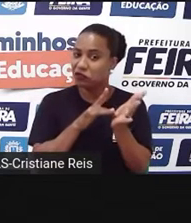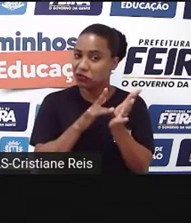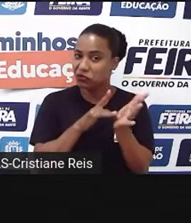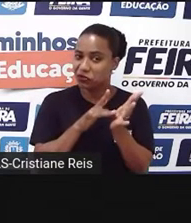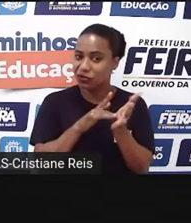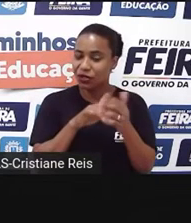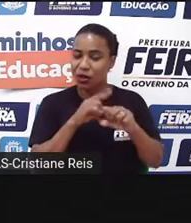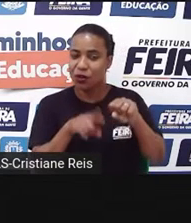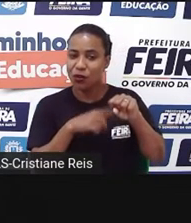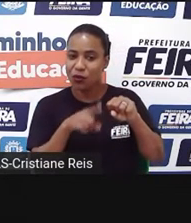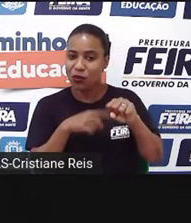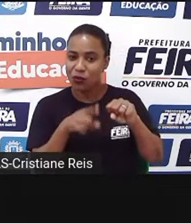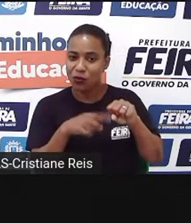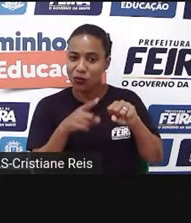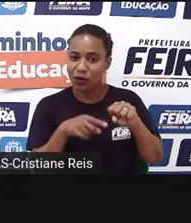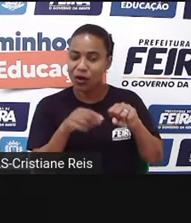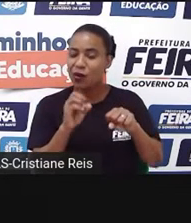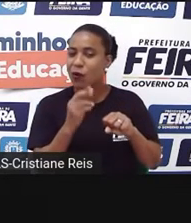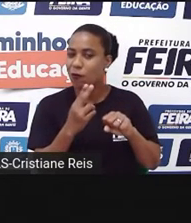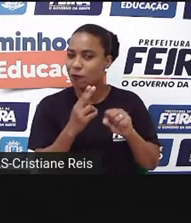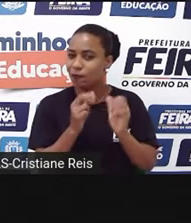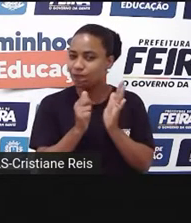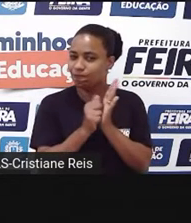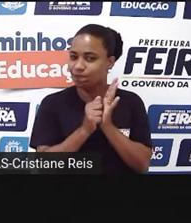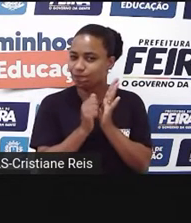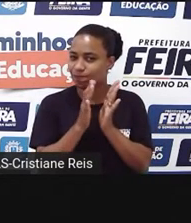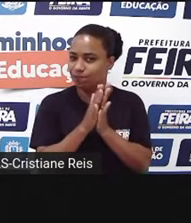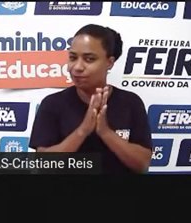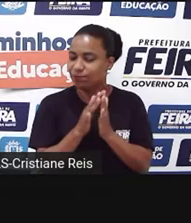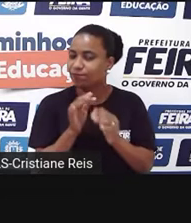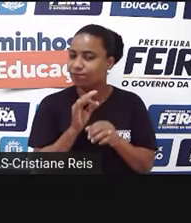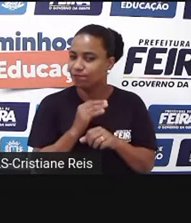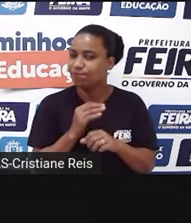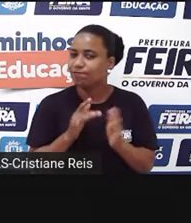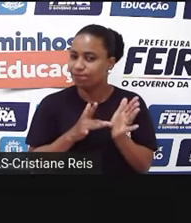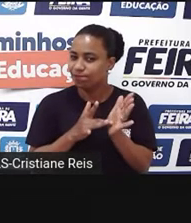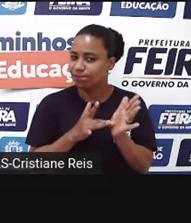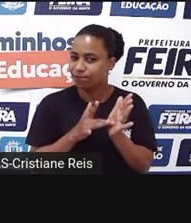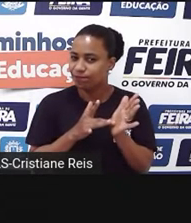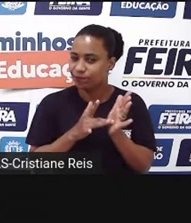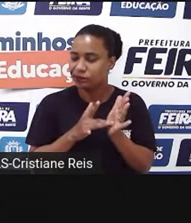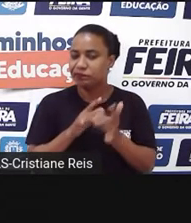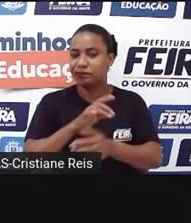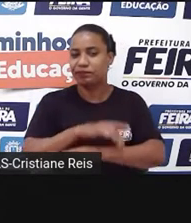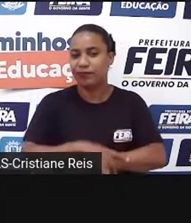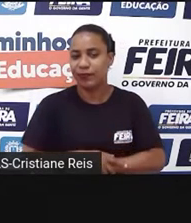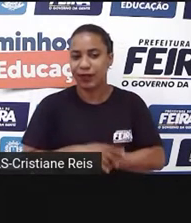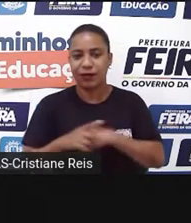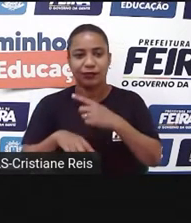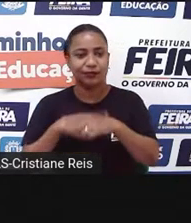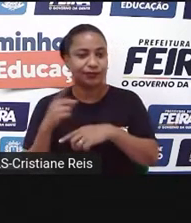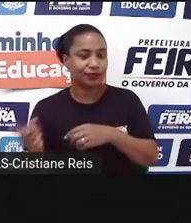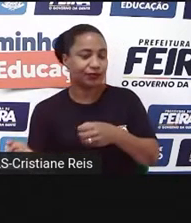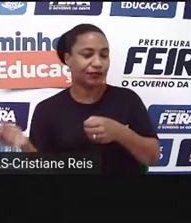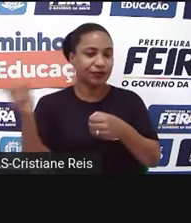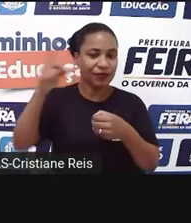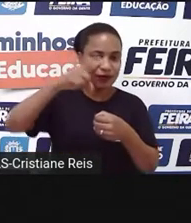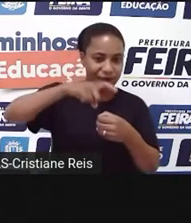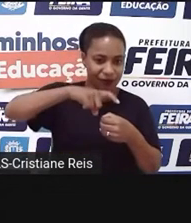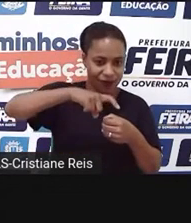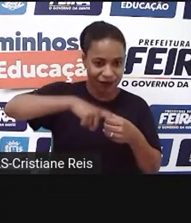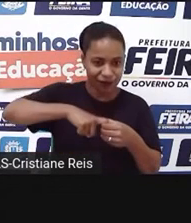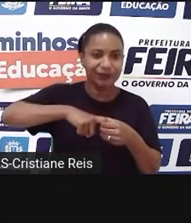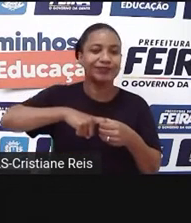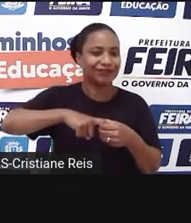para implementar o seu plano de vingança. Então, ele retorna e ao retornar,